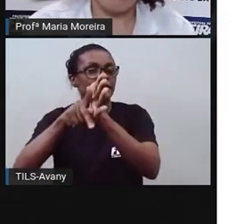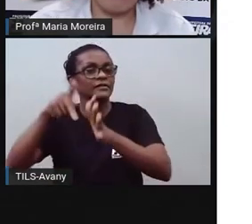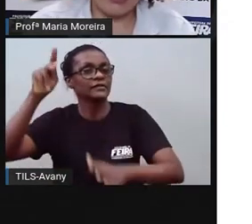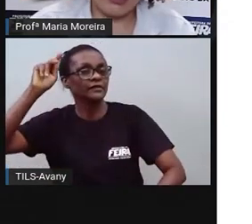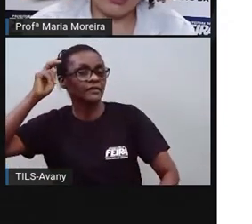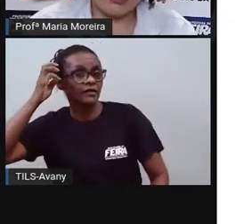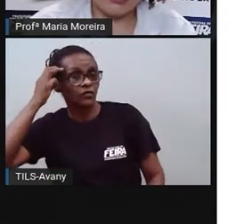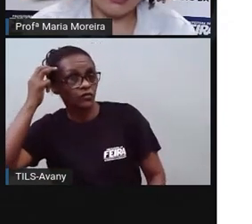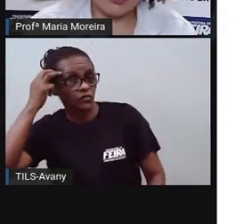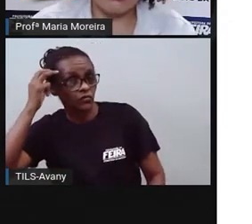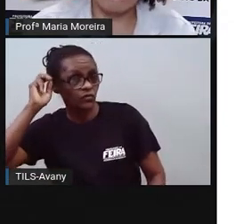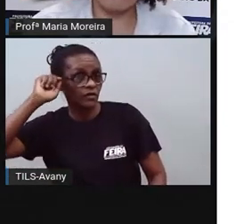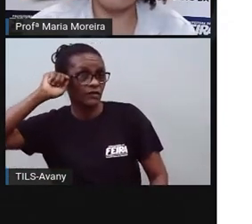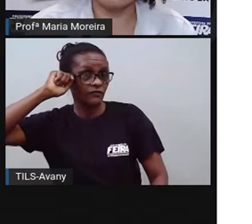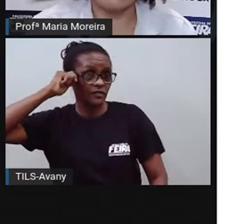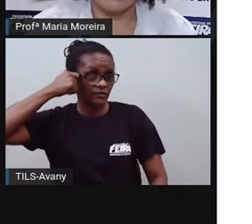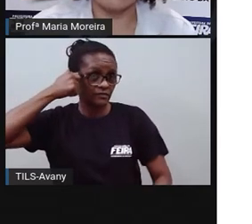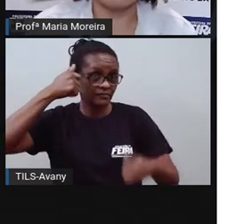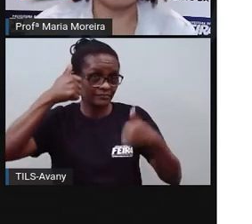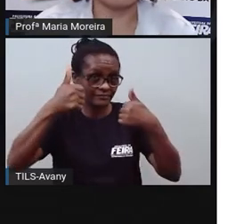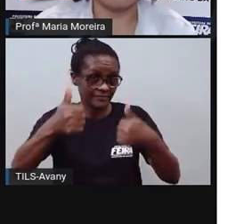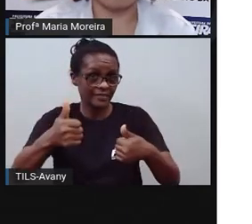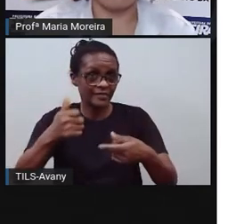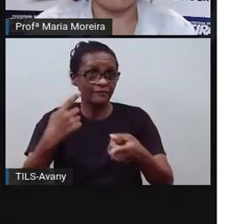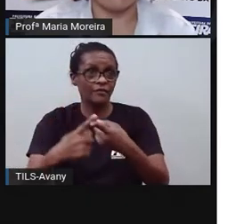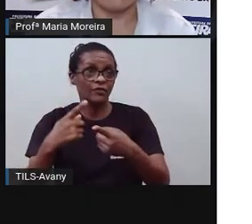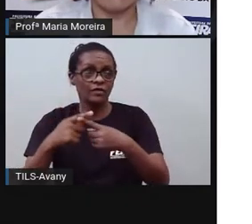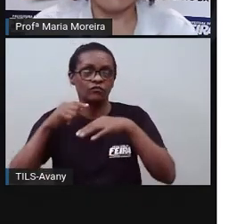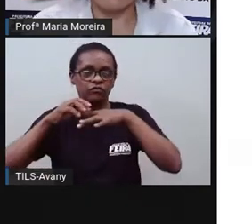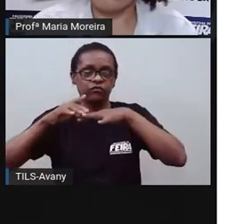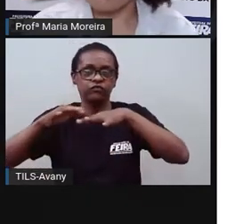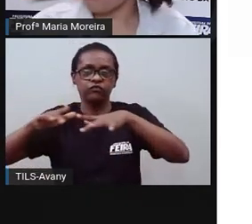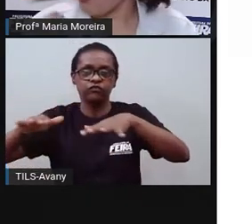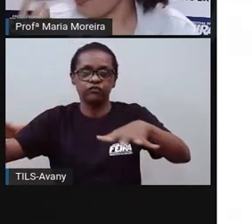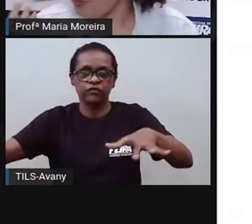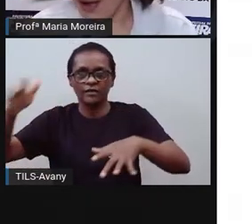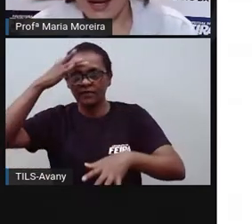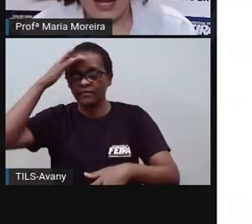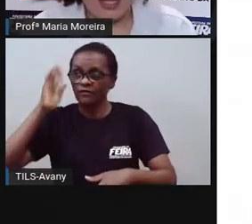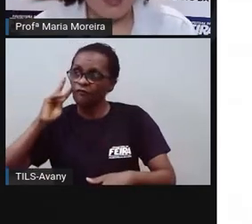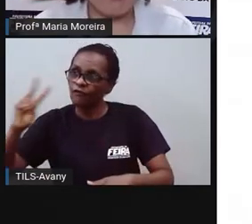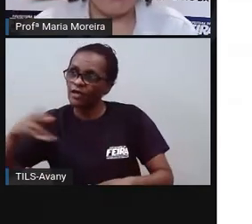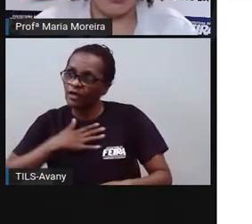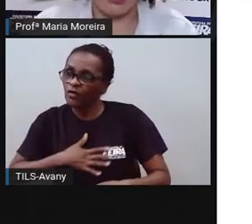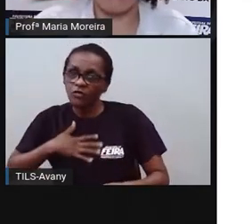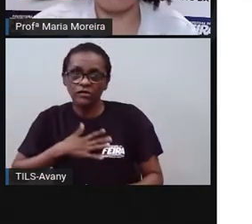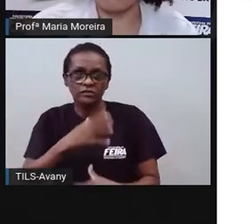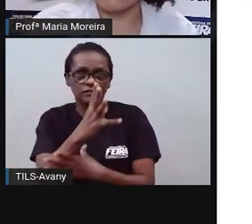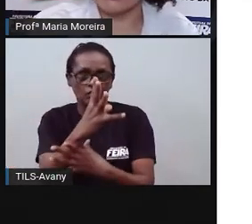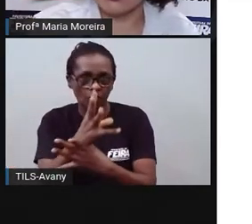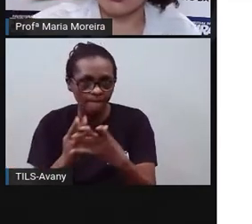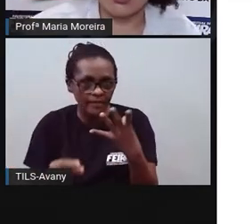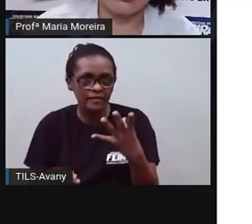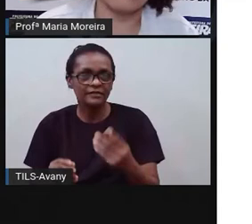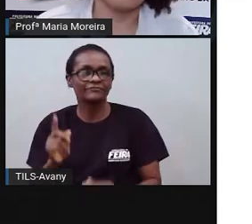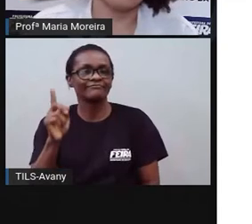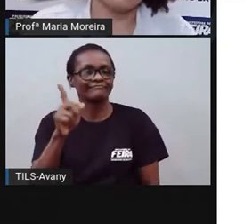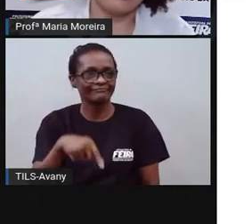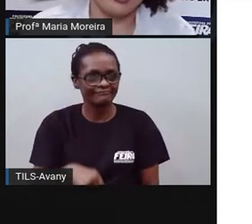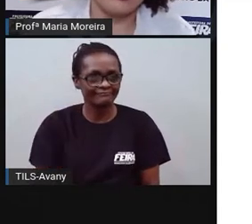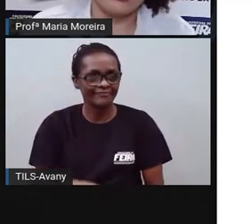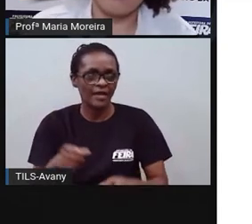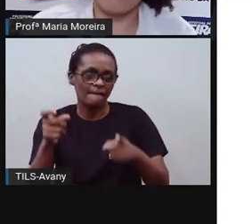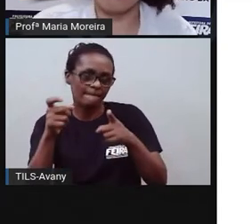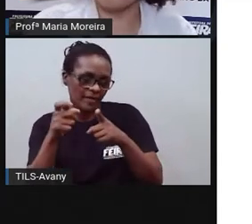africana, né? De influência aí da cultura africana, de palavra, a coisas do nosso